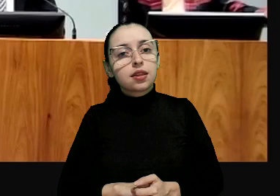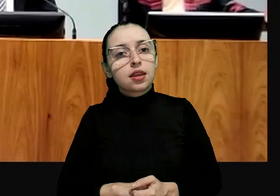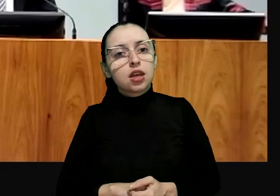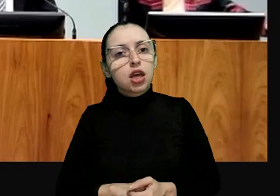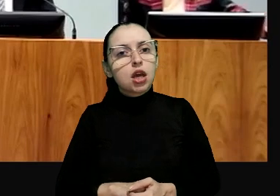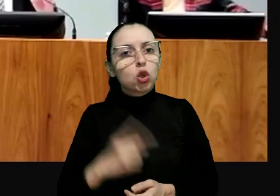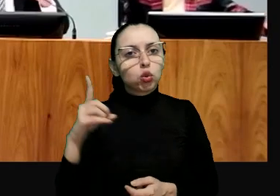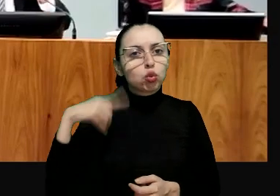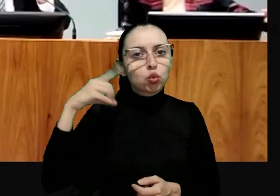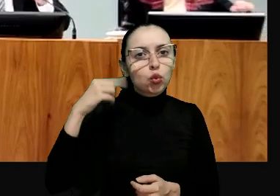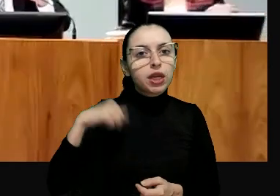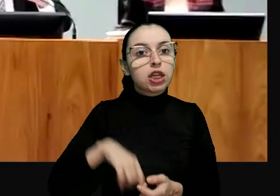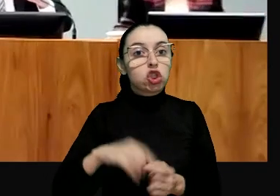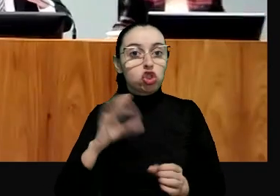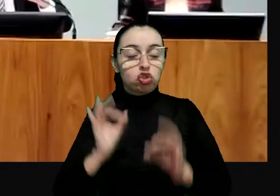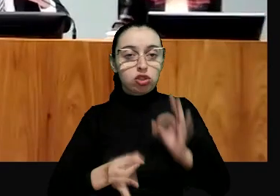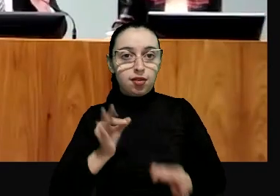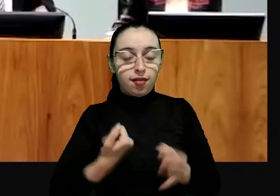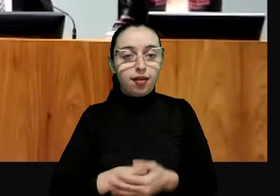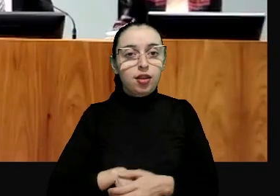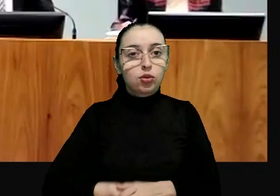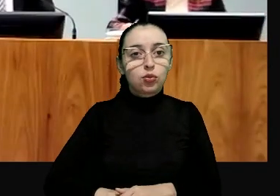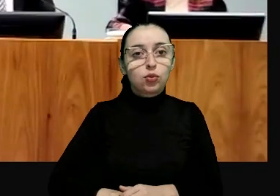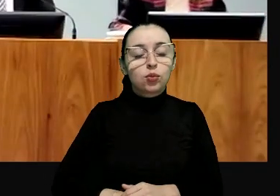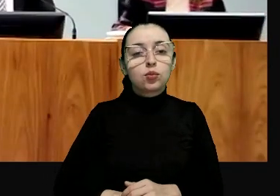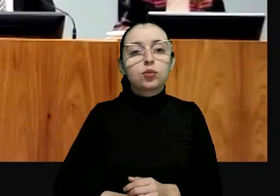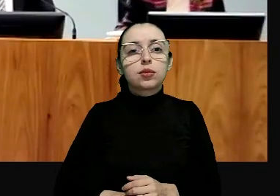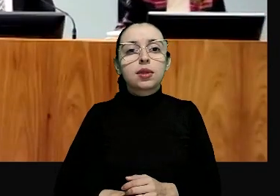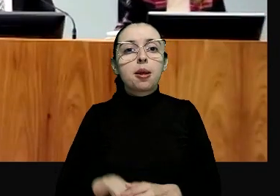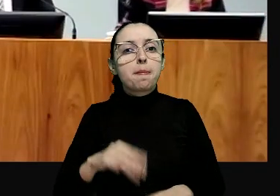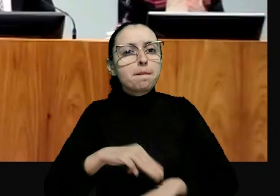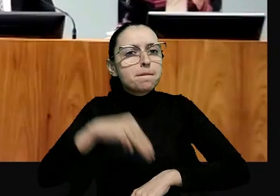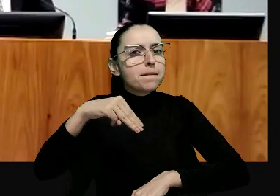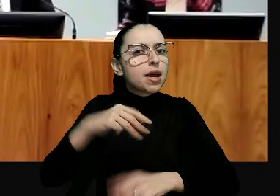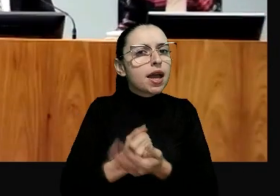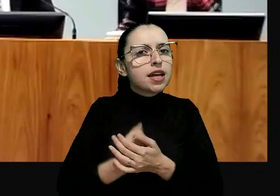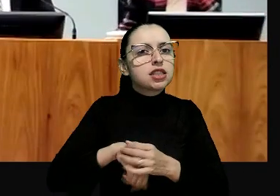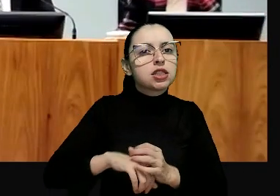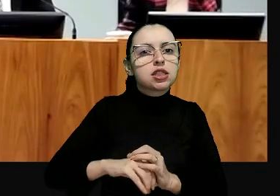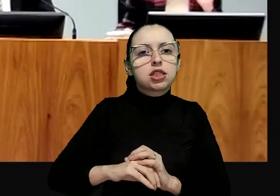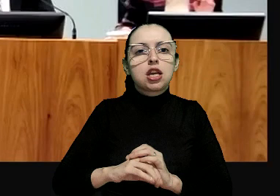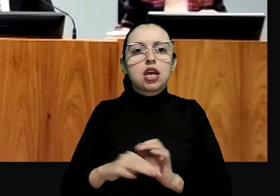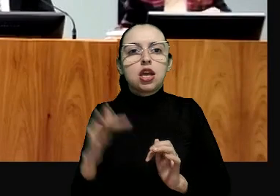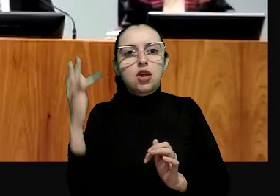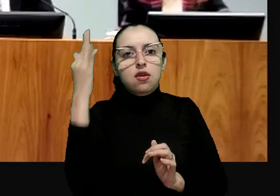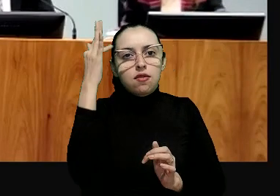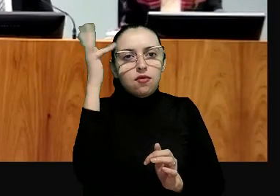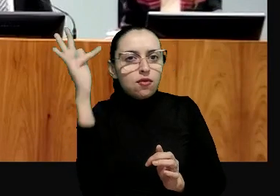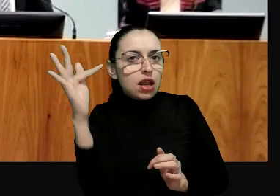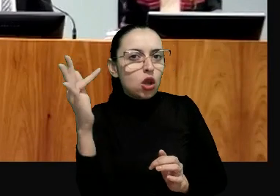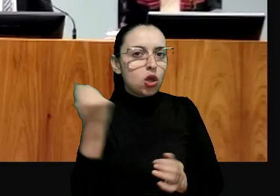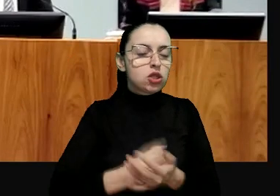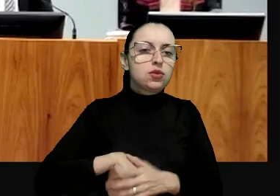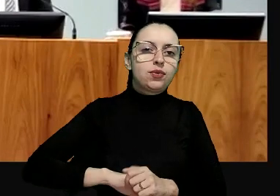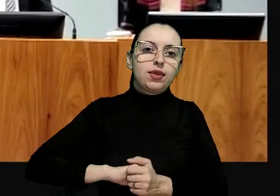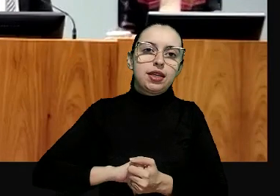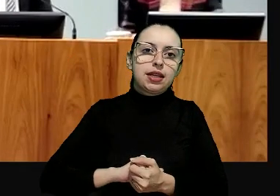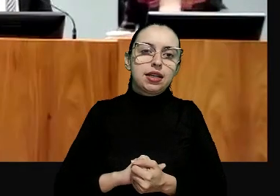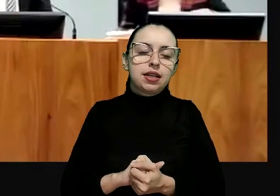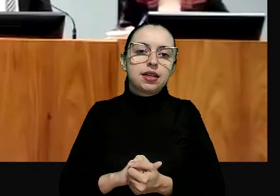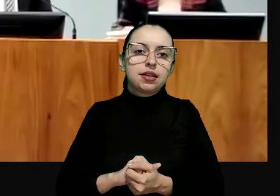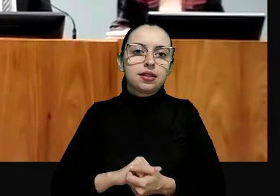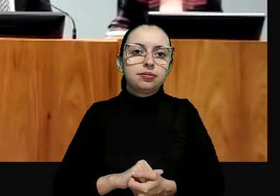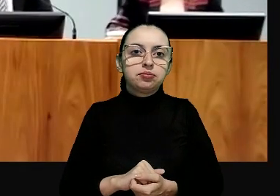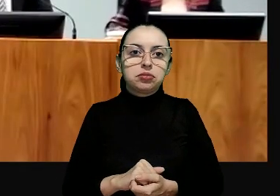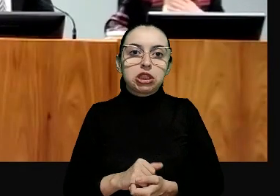ele é doutor em direito pela Universidade de Freiburg mestre em filosofia pela Freie Universität Berlin me perdoe